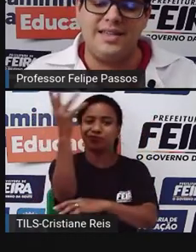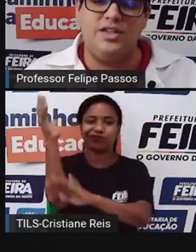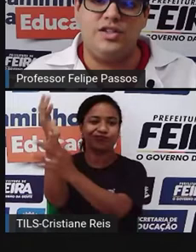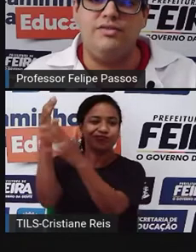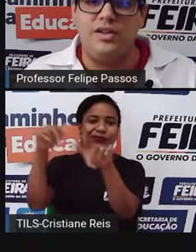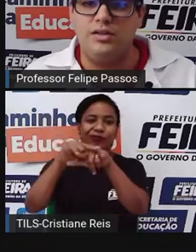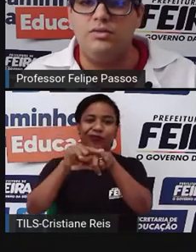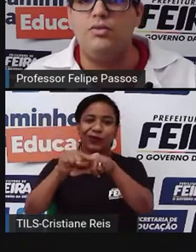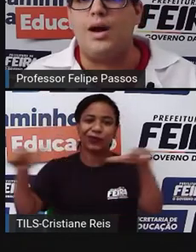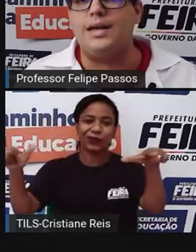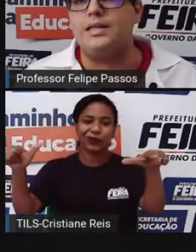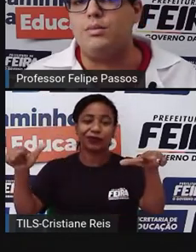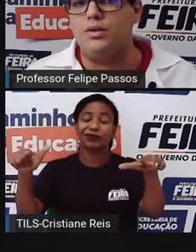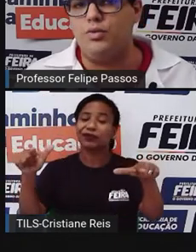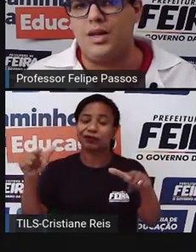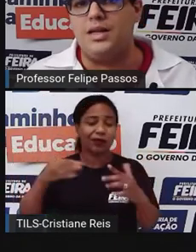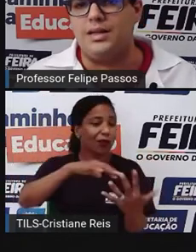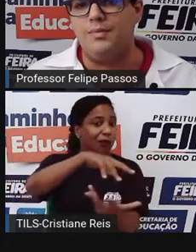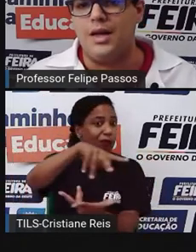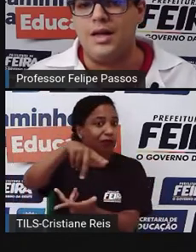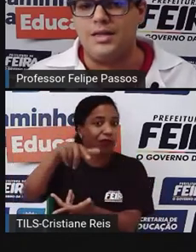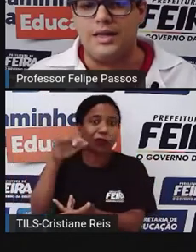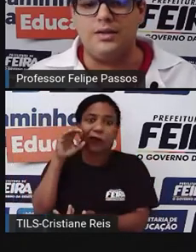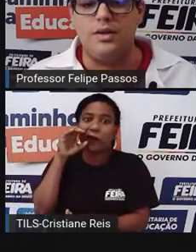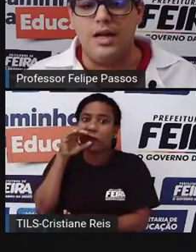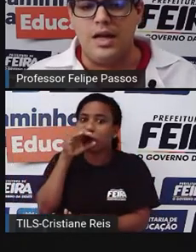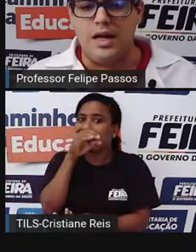incentivando o aquecimento do planeta.